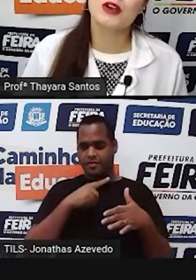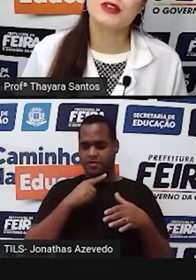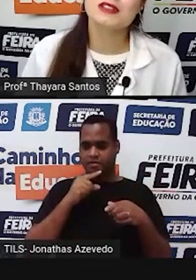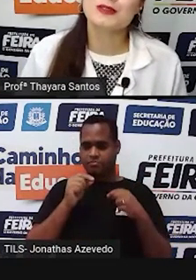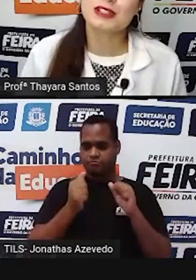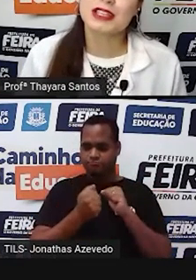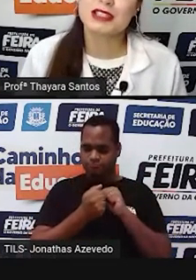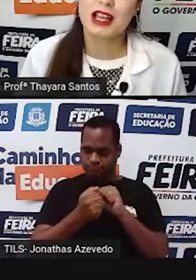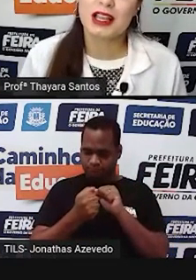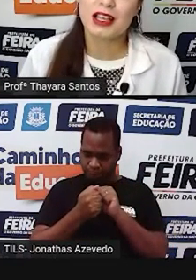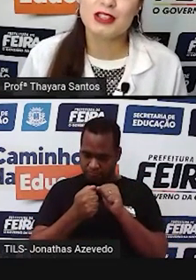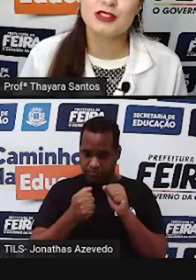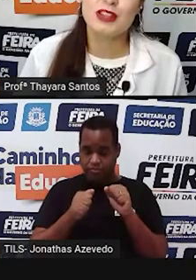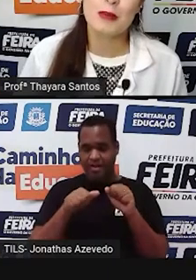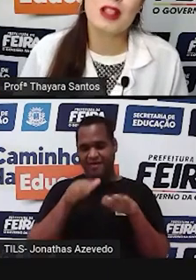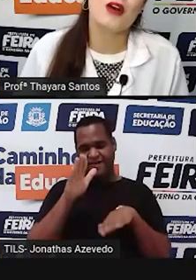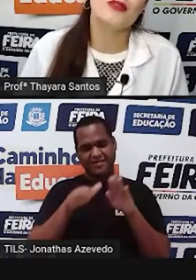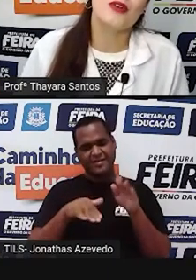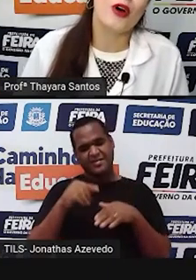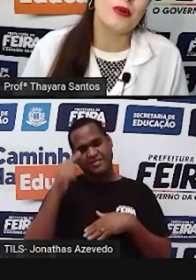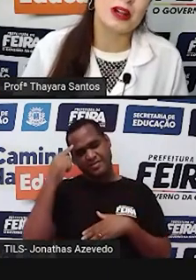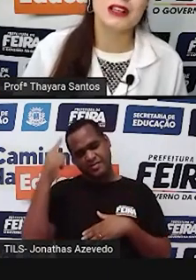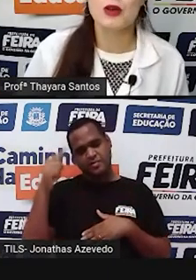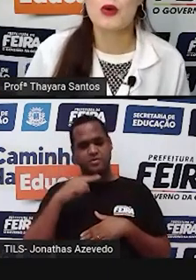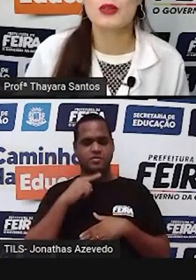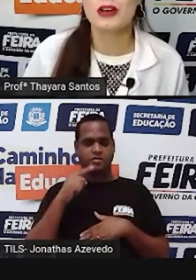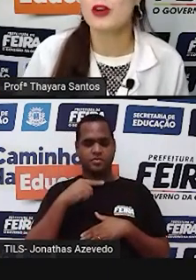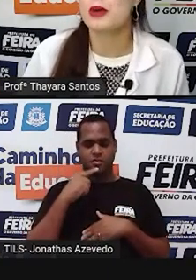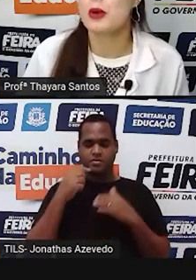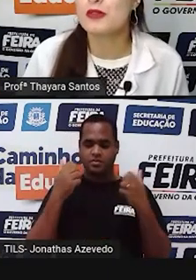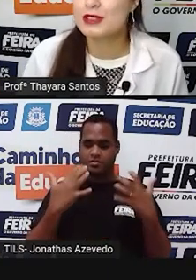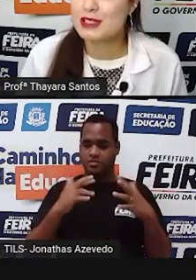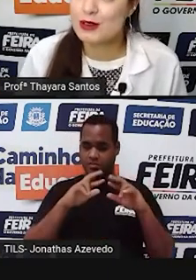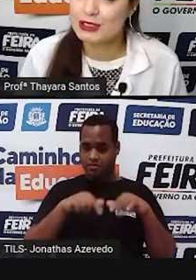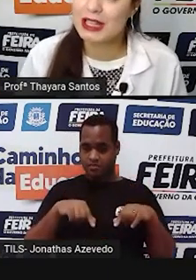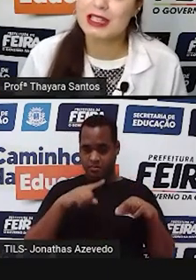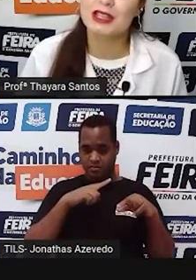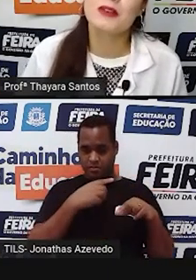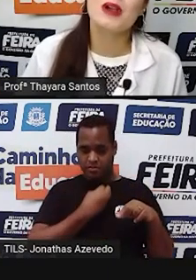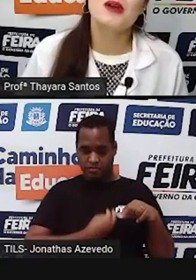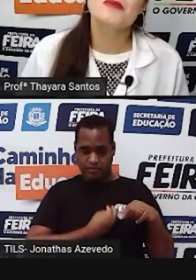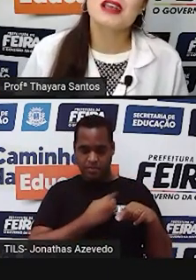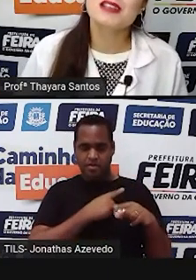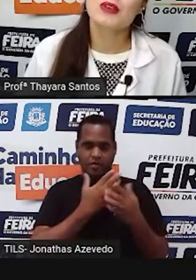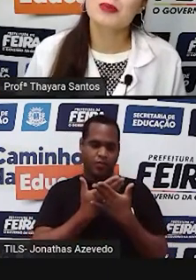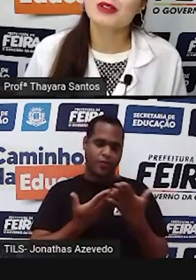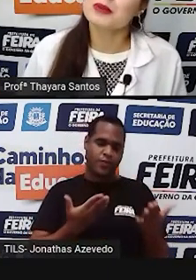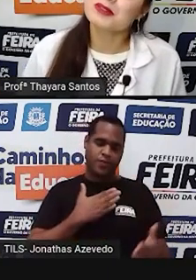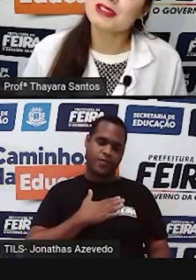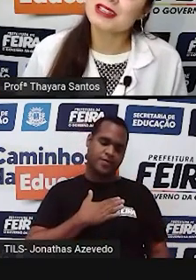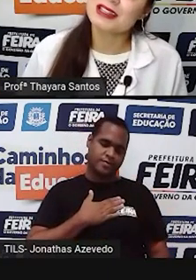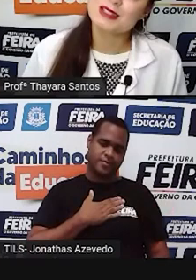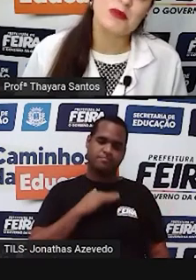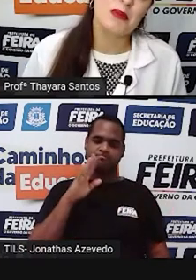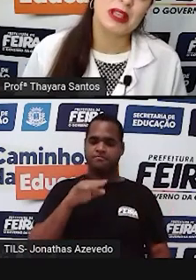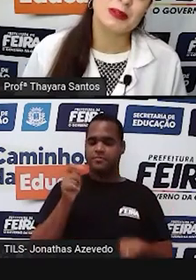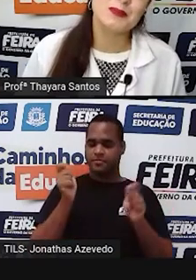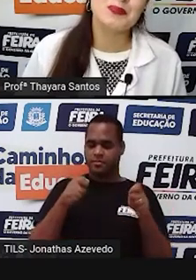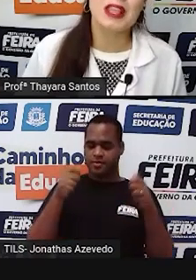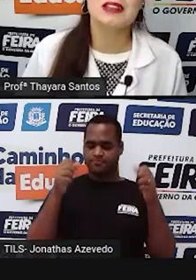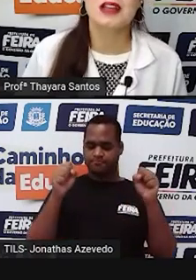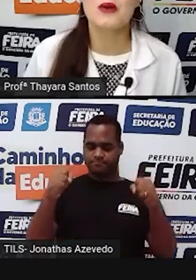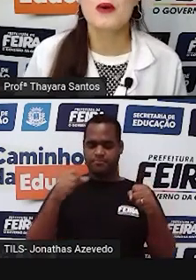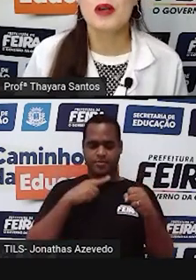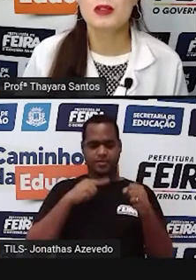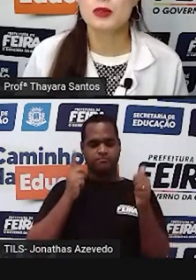que talvez não seja da melhor forma ou da forma como vocês gostariam, mas é o que podemos fazer nesse momento.